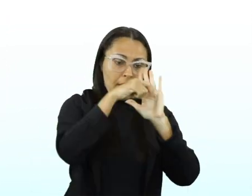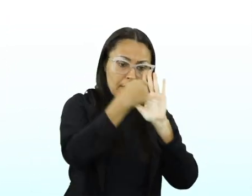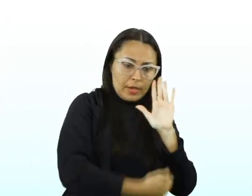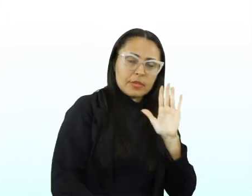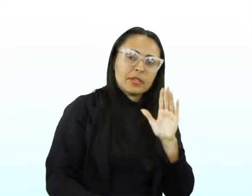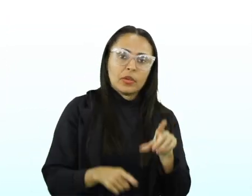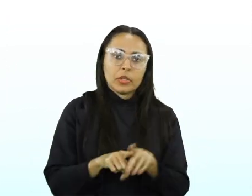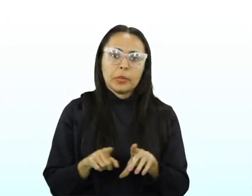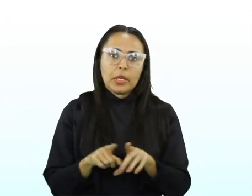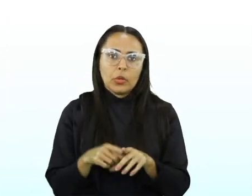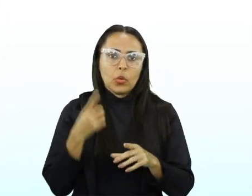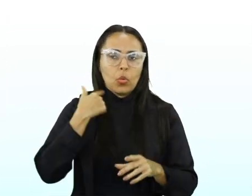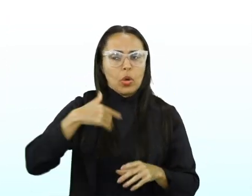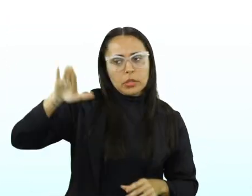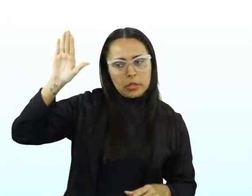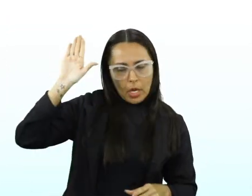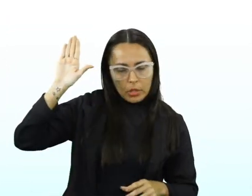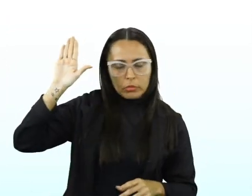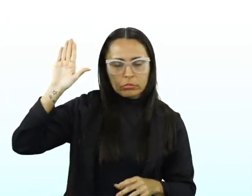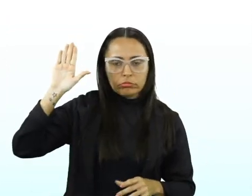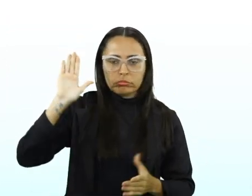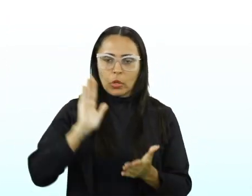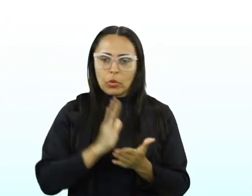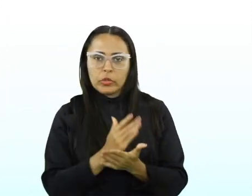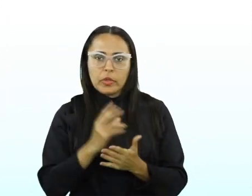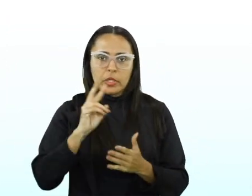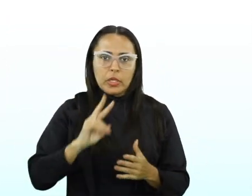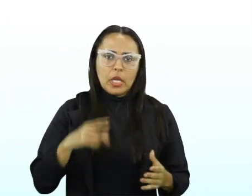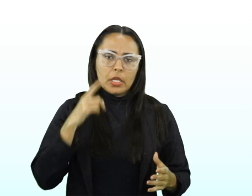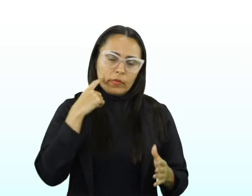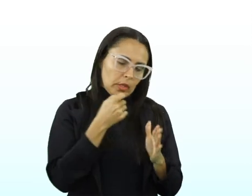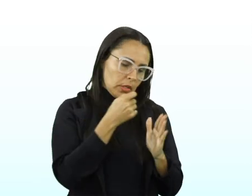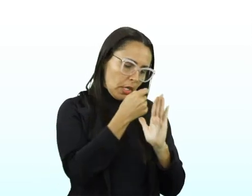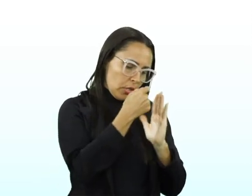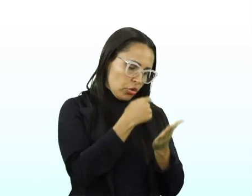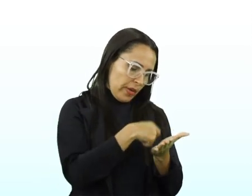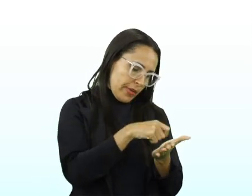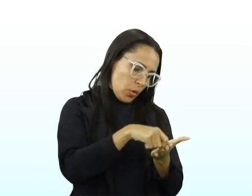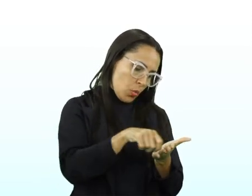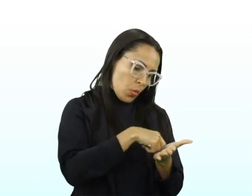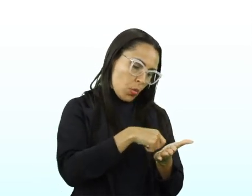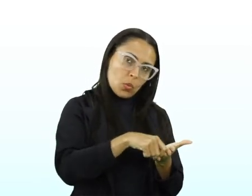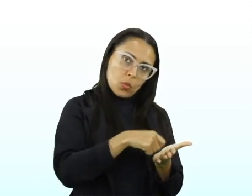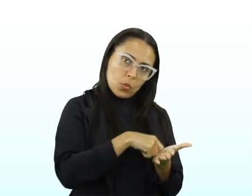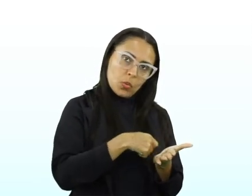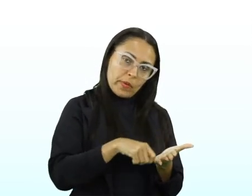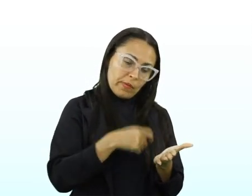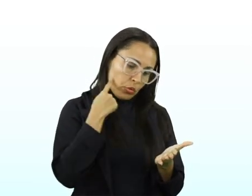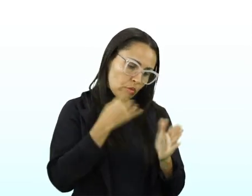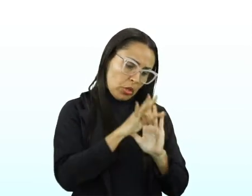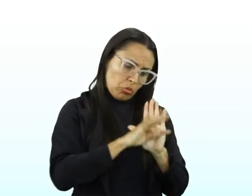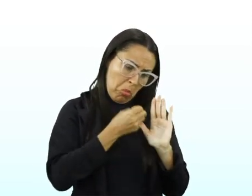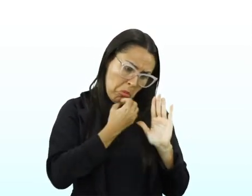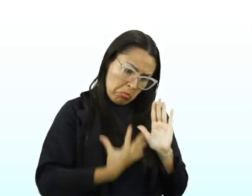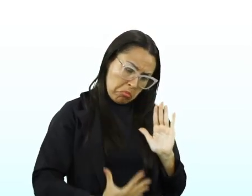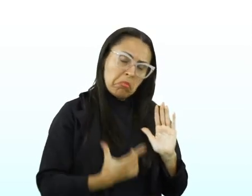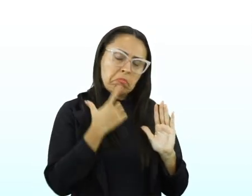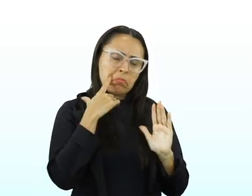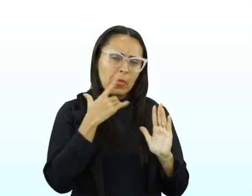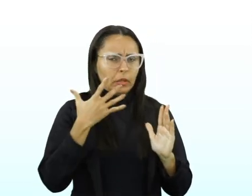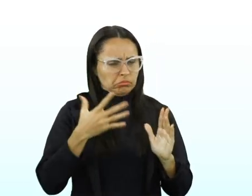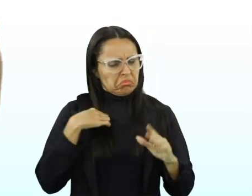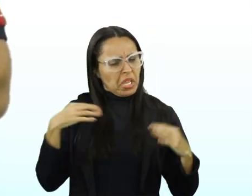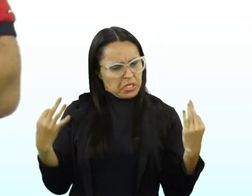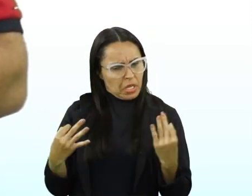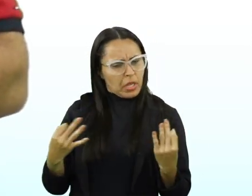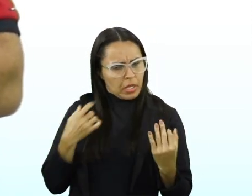Porque, às vezes, o candidato, ele faz uma dissertação, faz um texto bom e ele até diz, poxa, eu produzi um